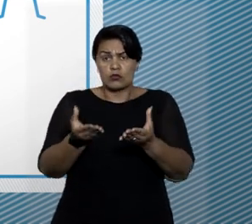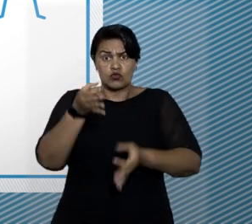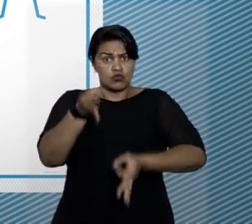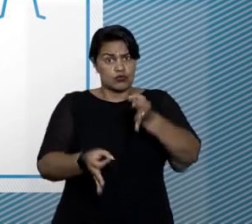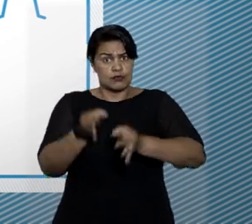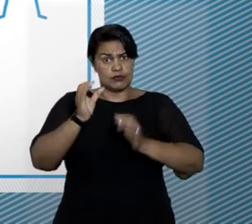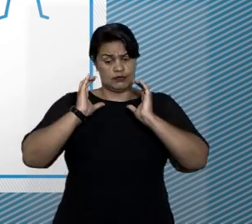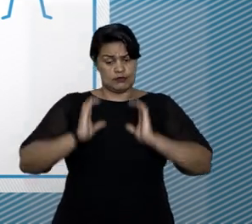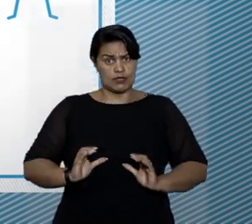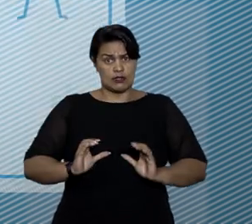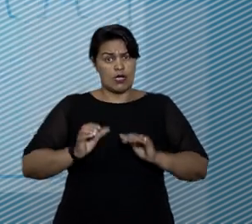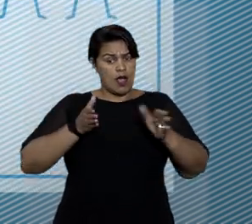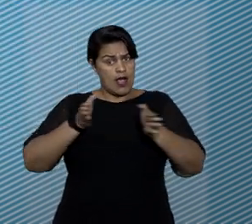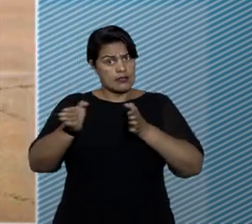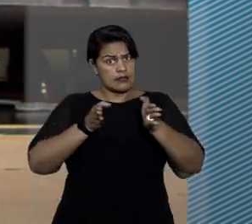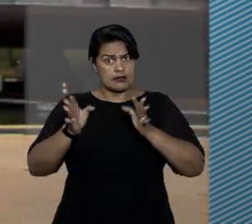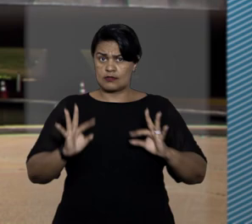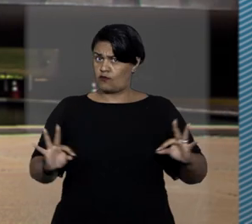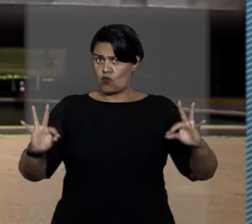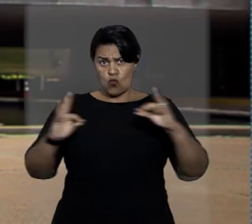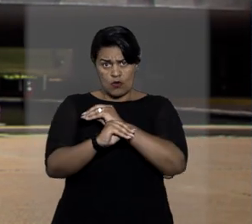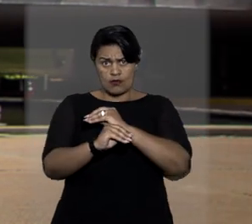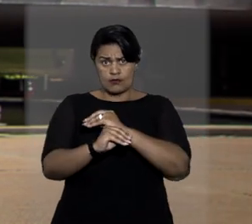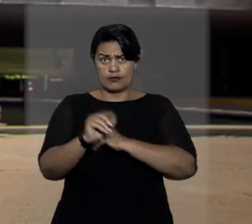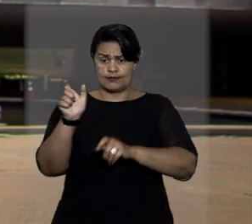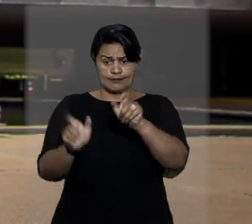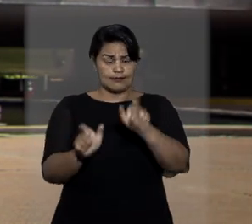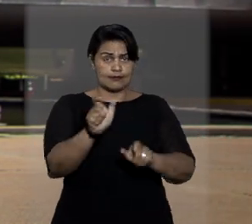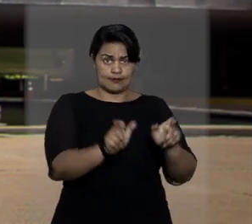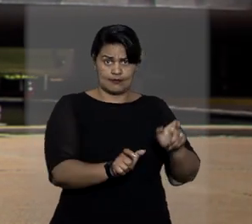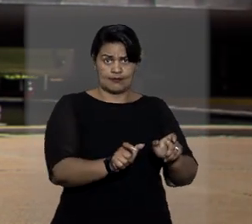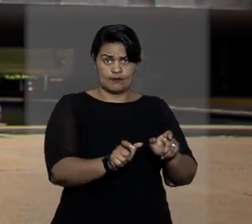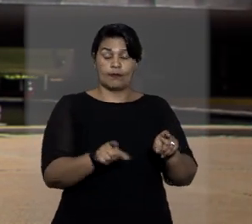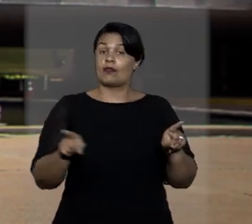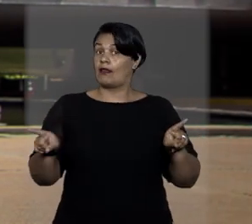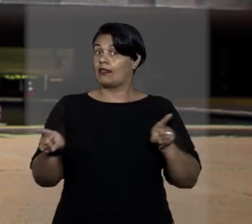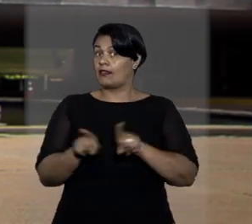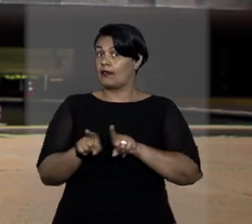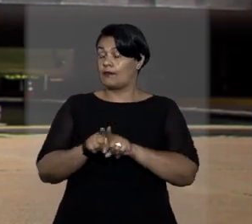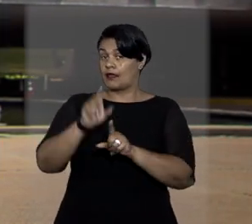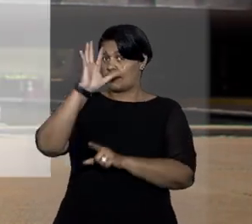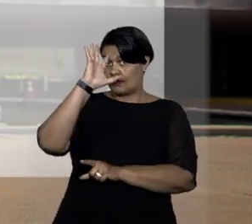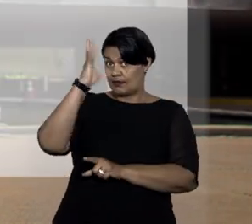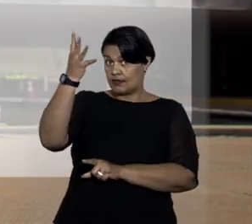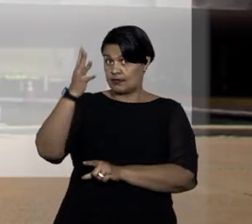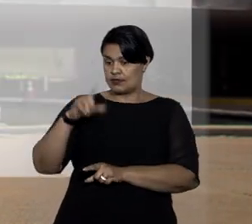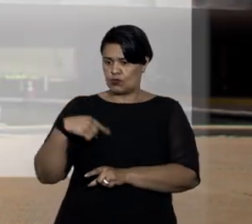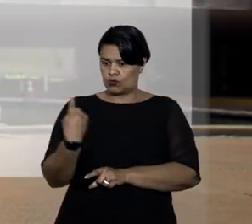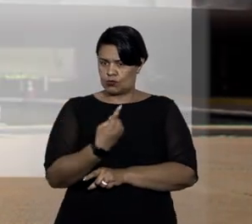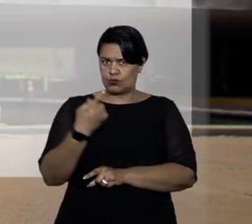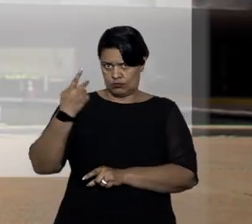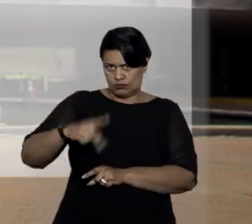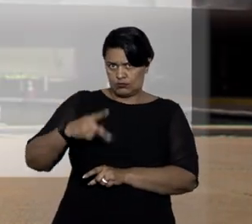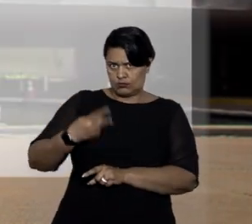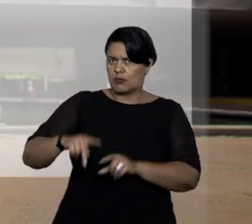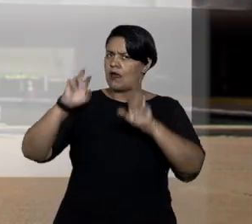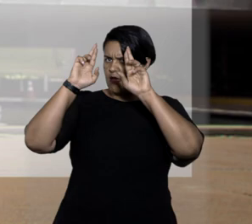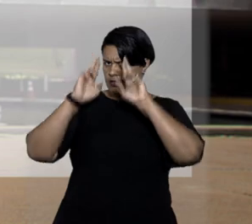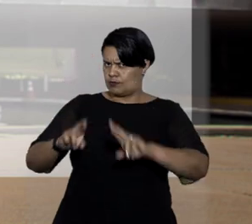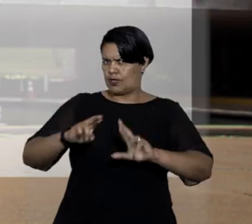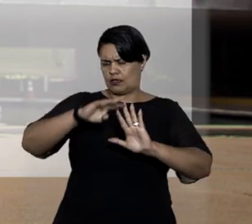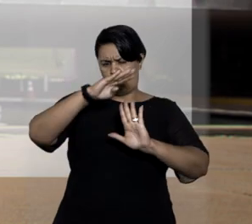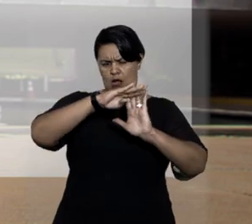todos, sem distinção. E não é só isso. As decisões do STJ, respeitando todas as